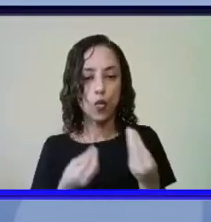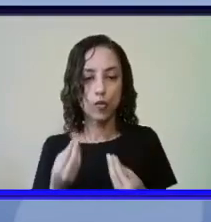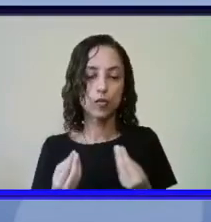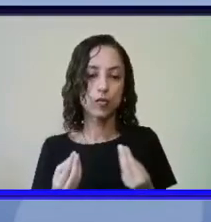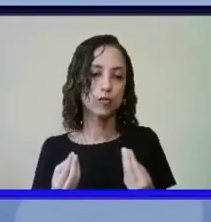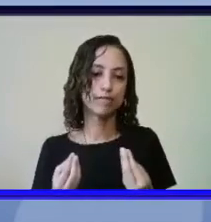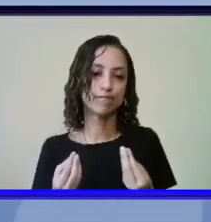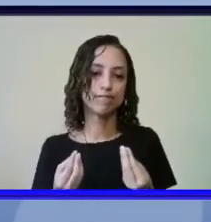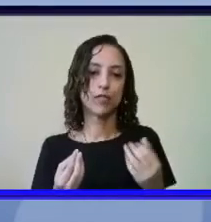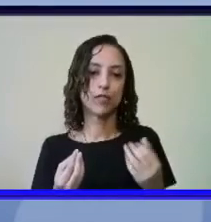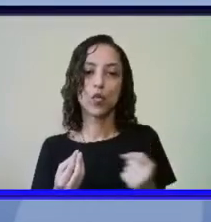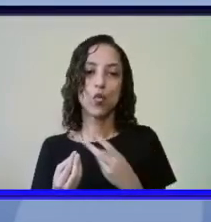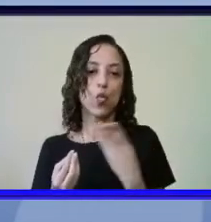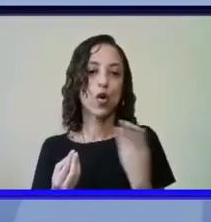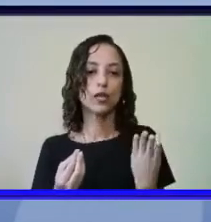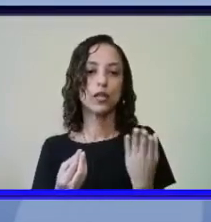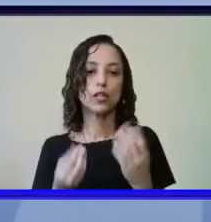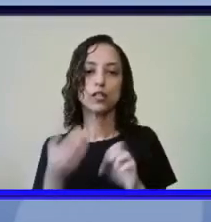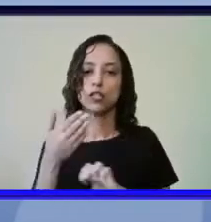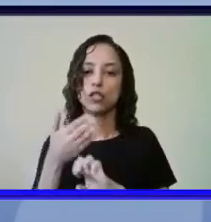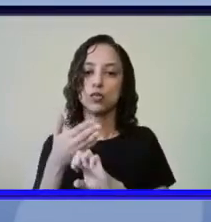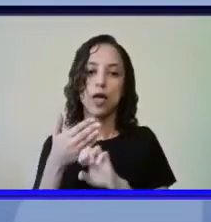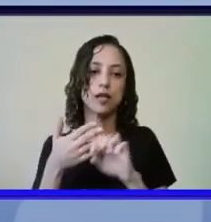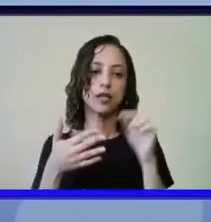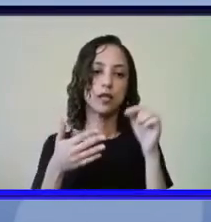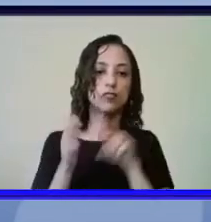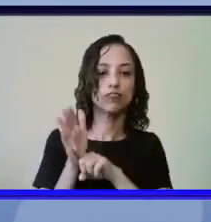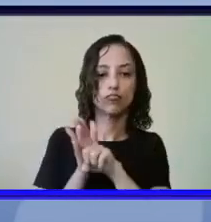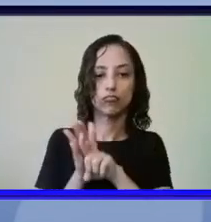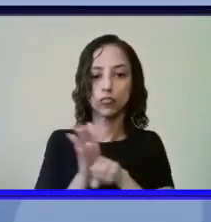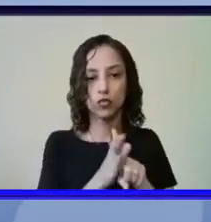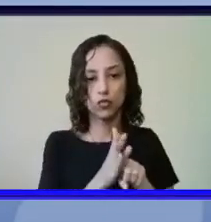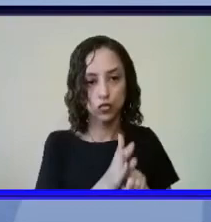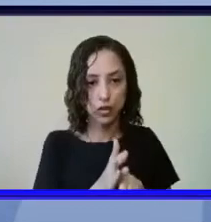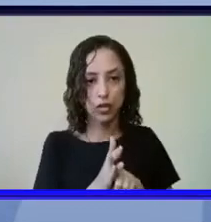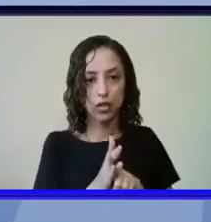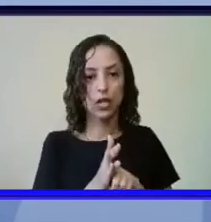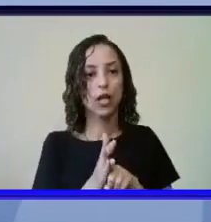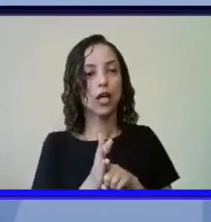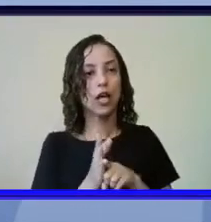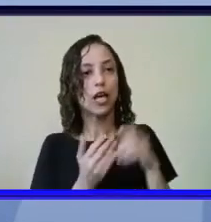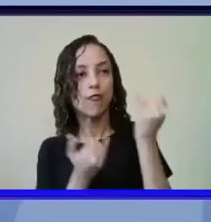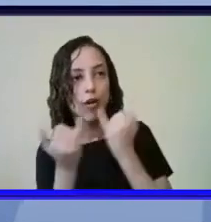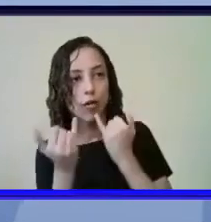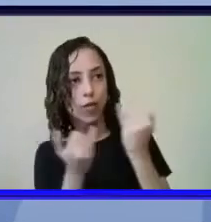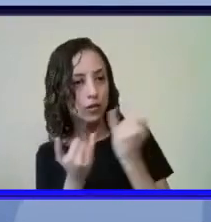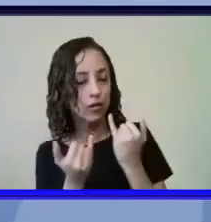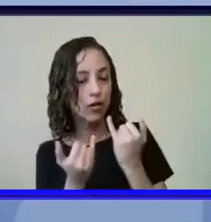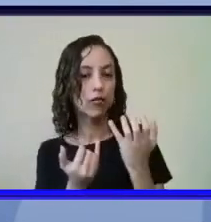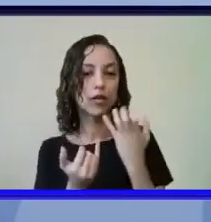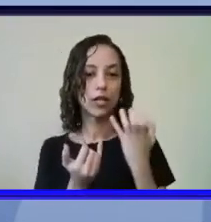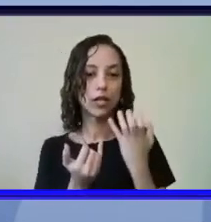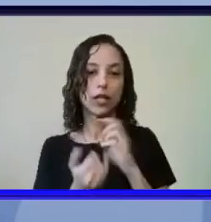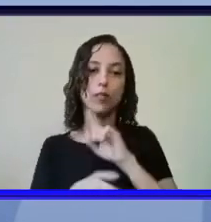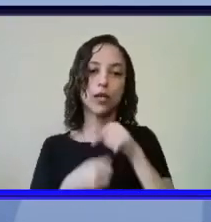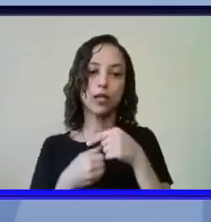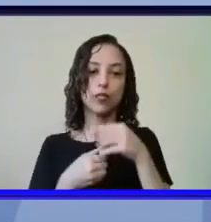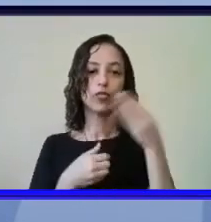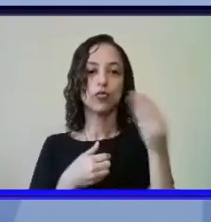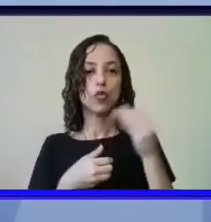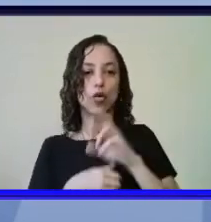quantas espécies ele ia estudar ele ia buscar informações para repatriar